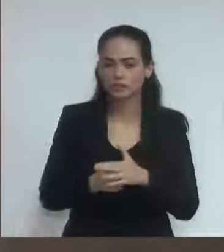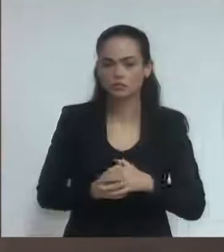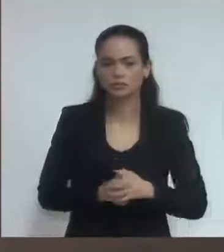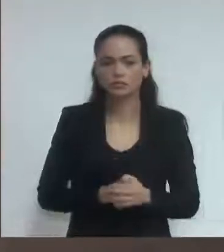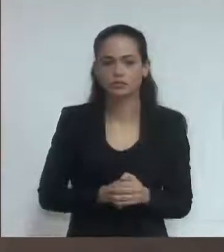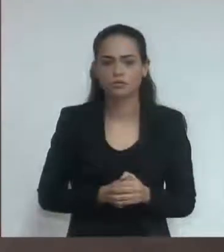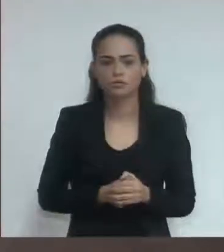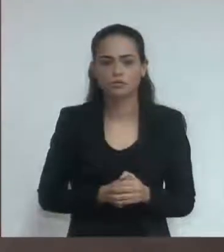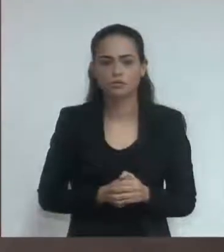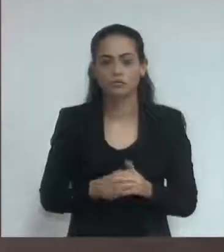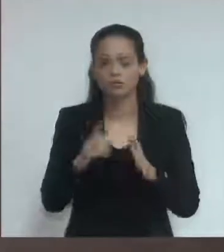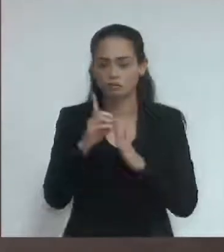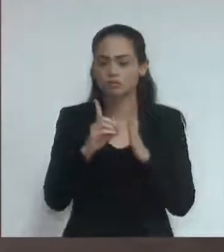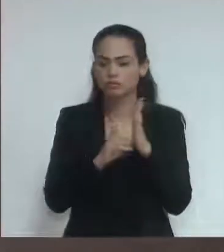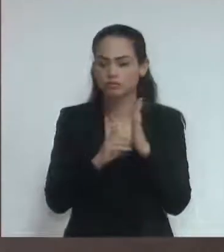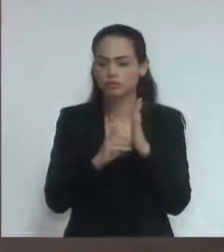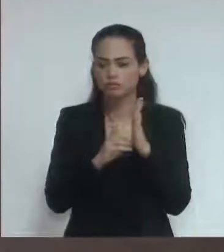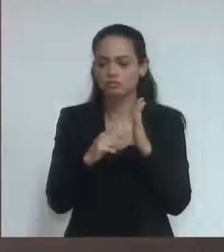o decreto